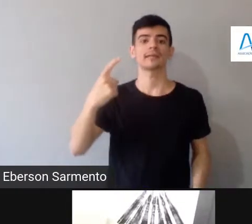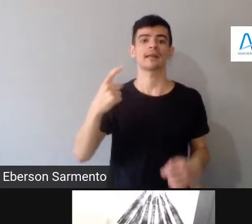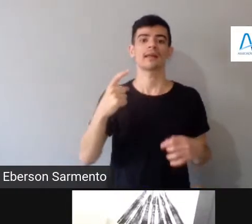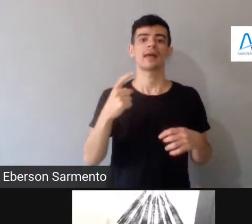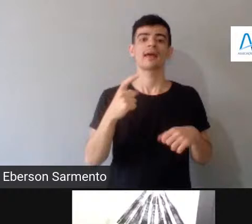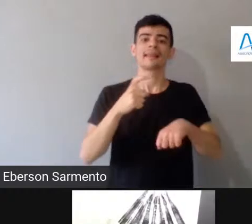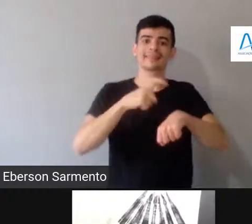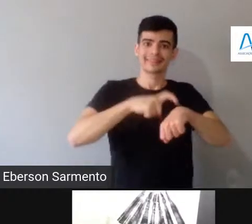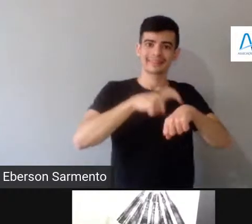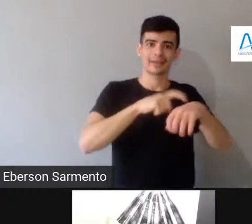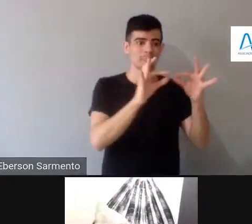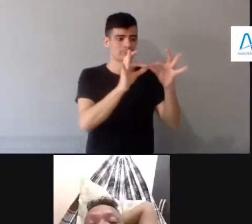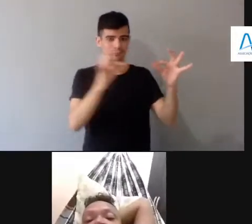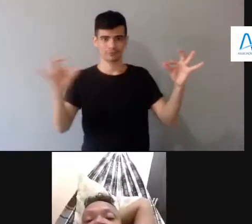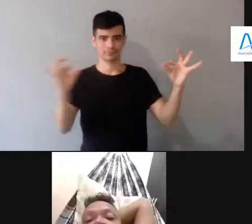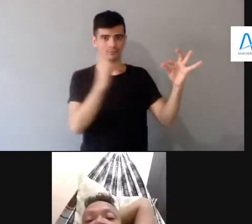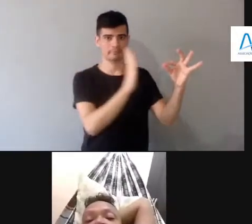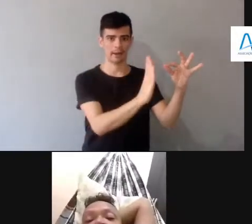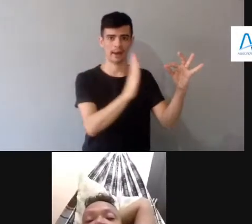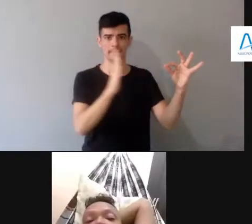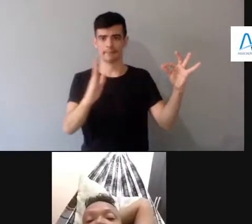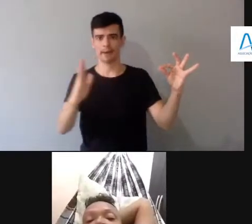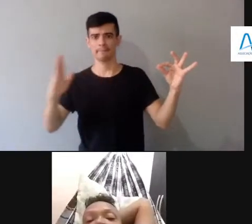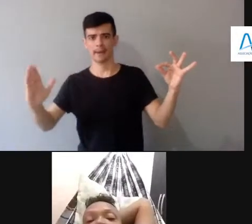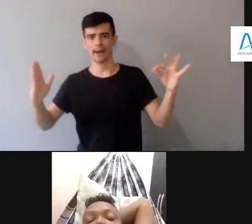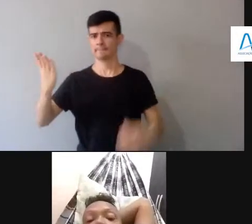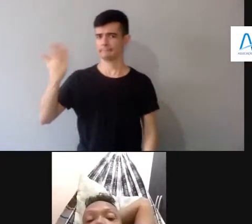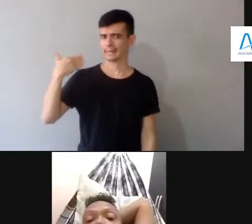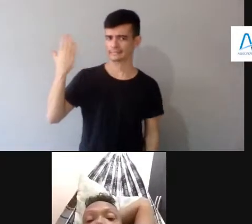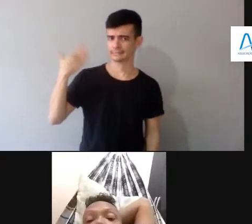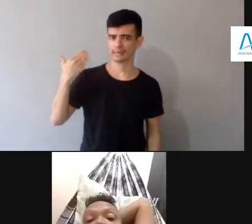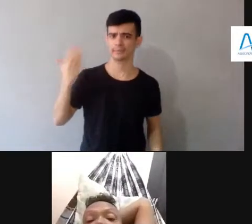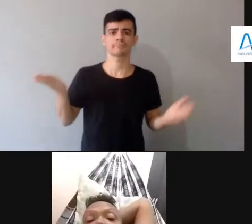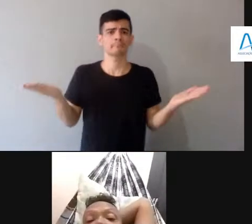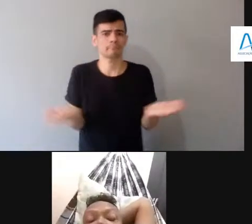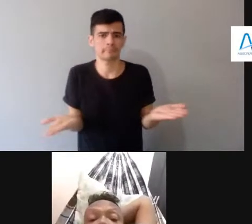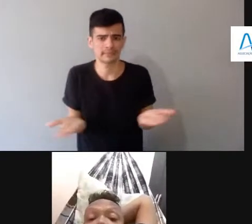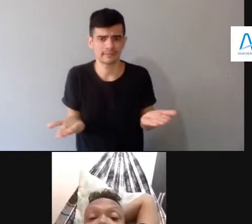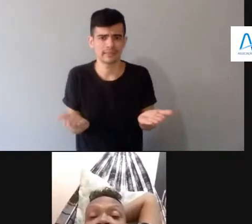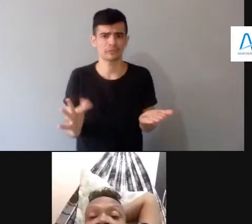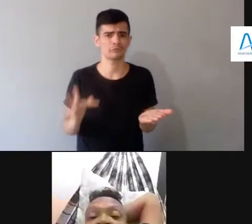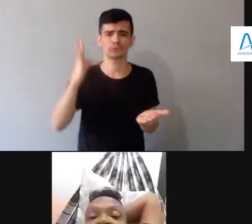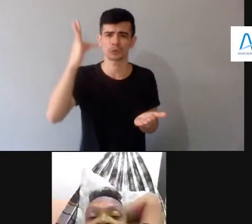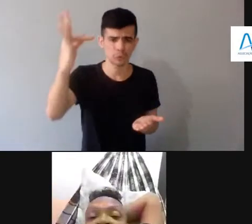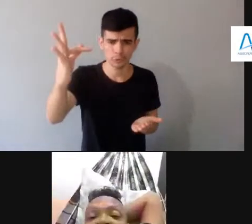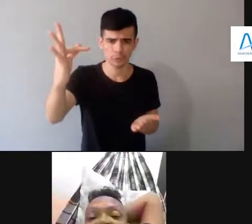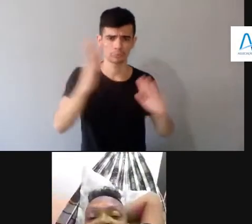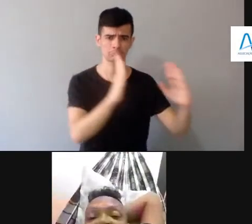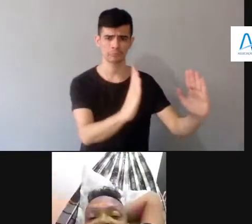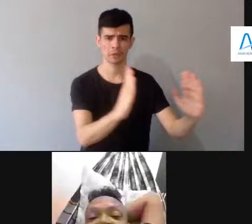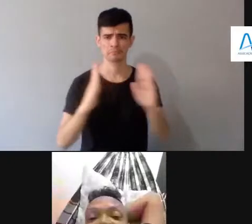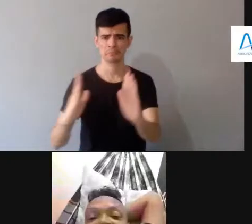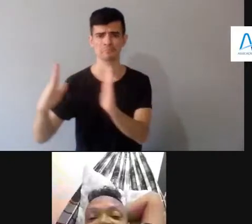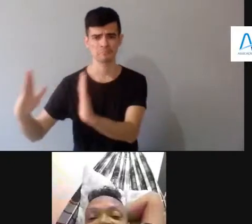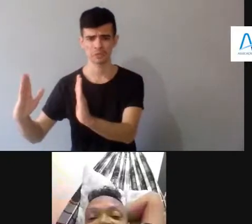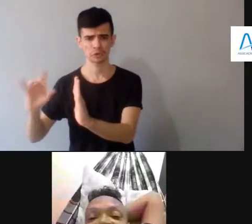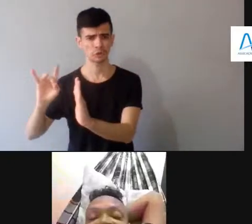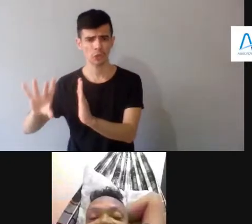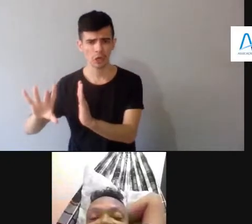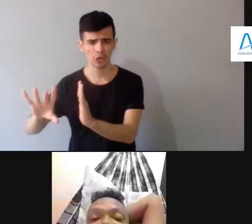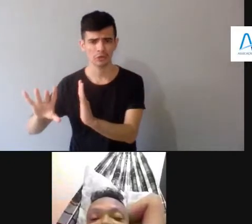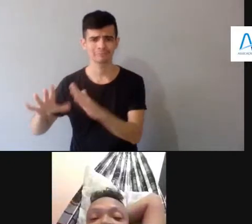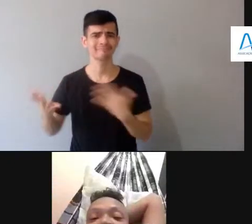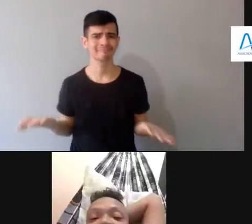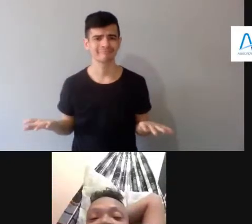e futuro? Por que a gente não começa a pensar numa memória que é, que é, como eu gosto de fazer, como eu gosto de falar, assim,